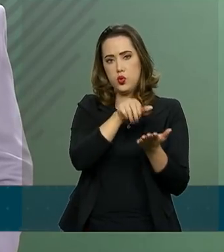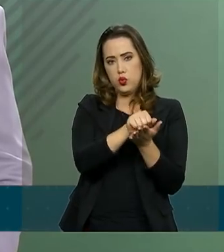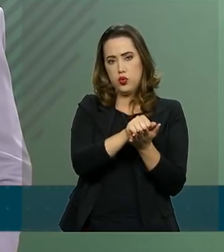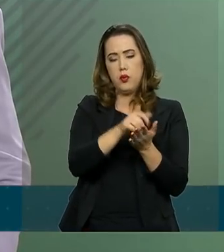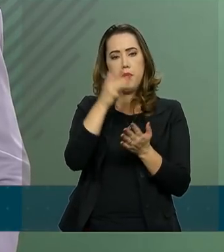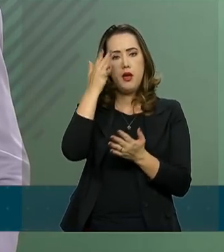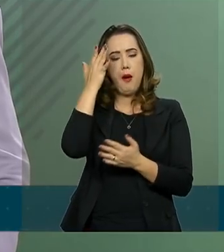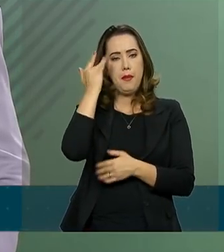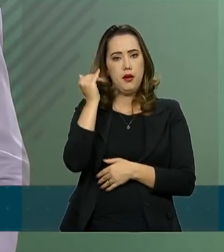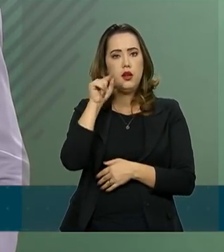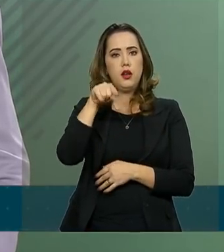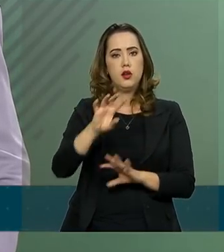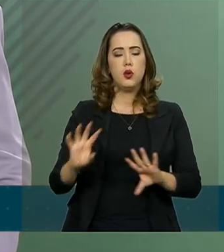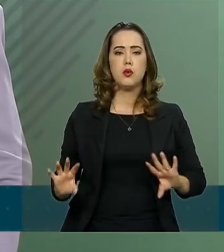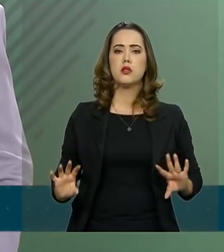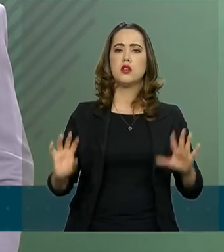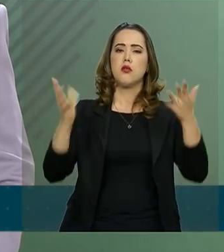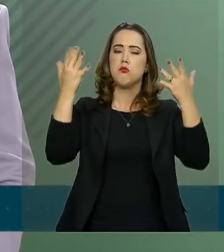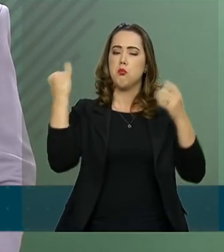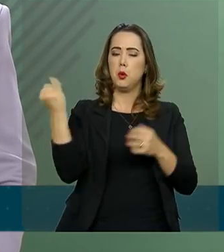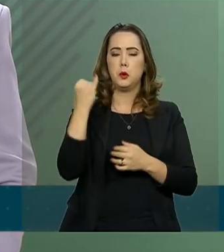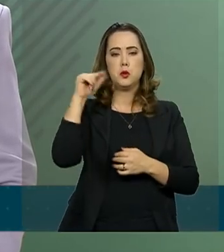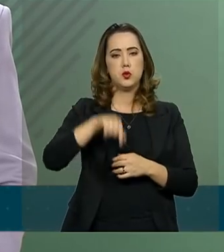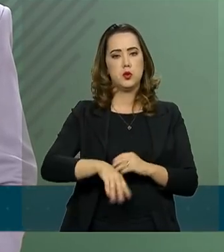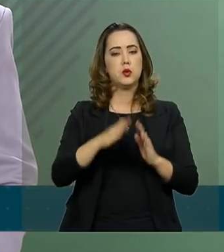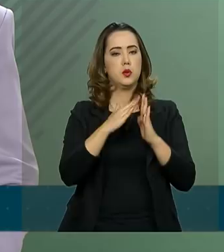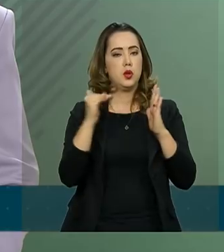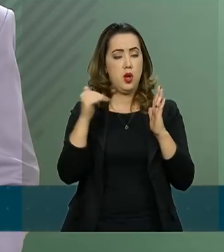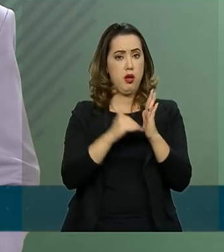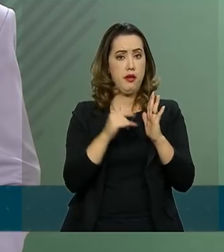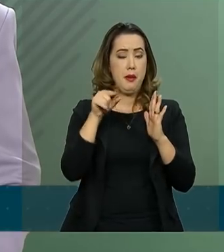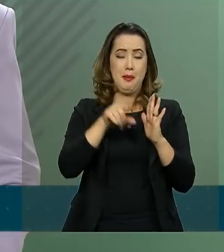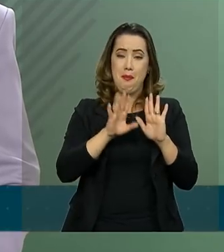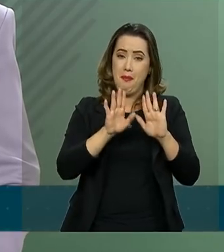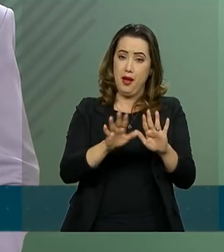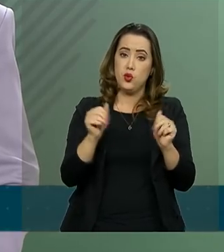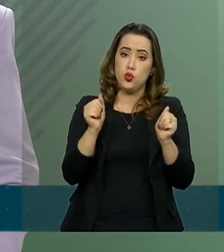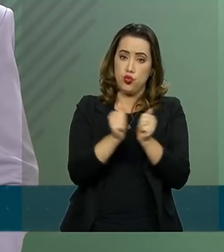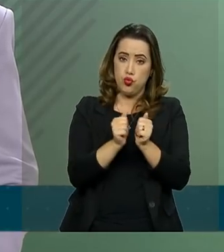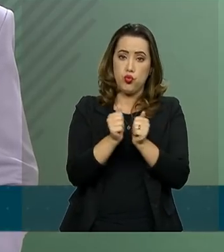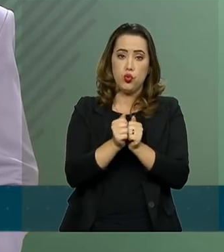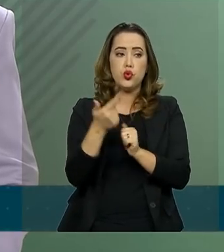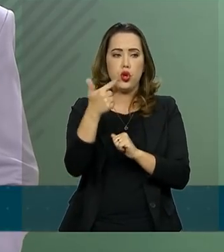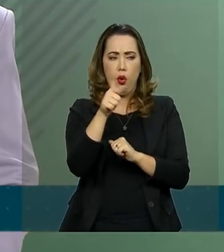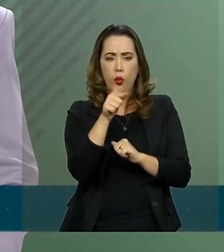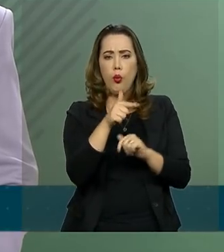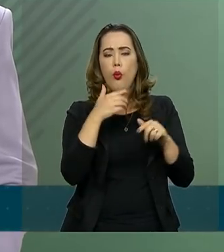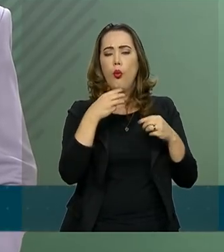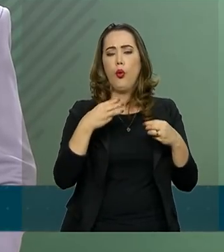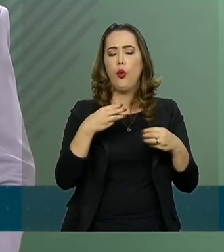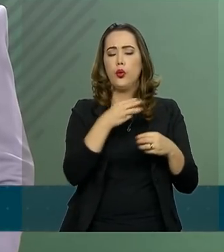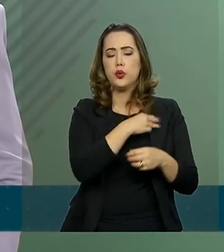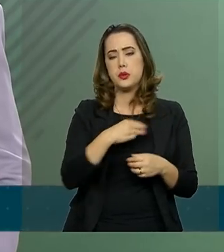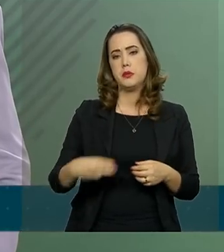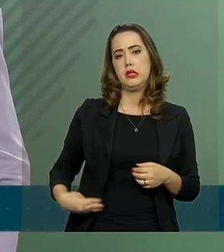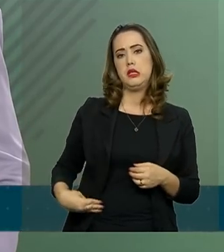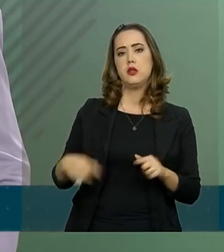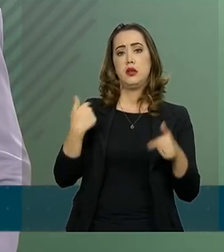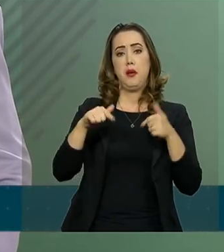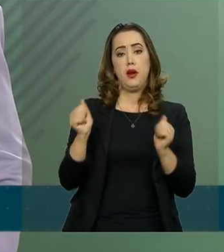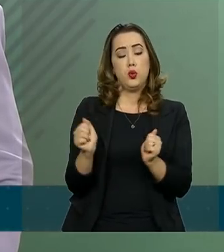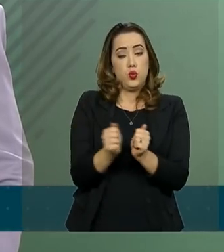no Palácio do Planalto. Não obstante, já vem trabalhando em consórcio com outros ministros e sob orientação do senhor